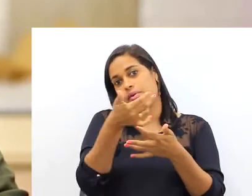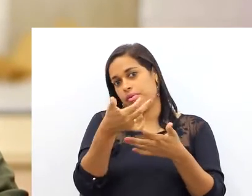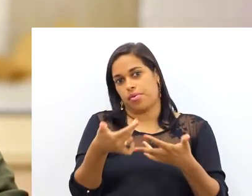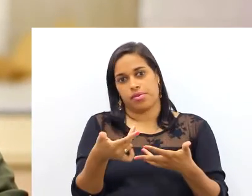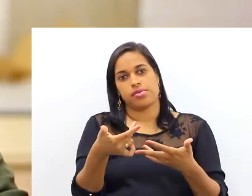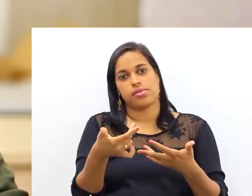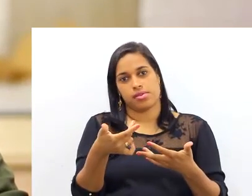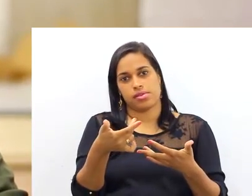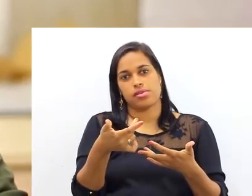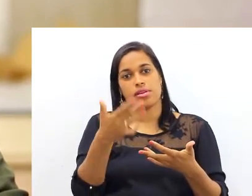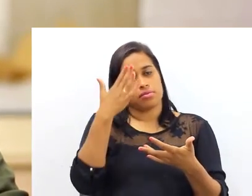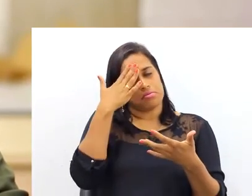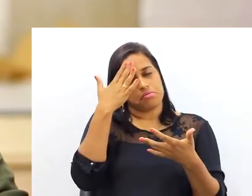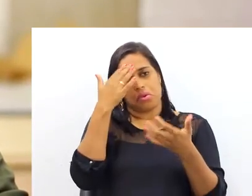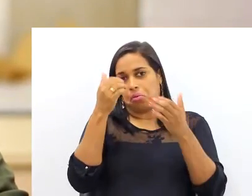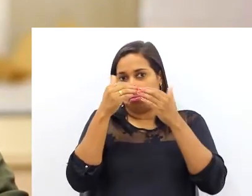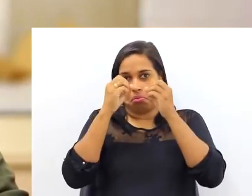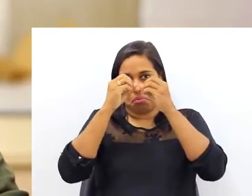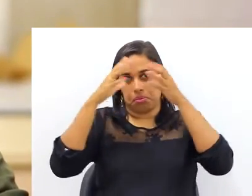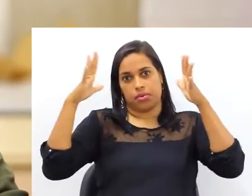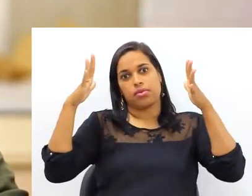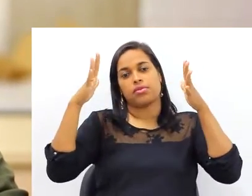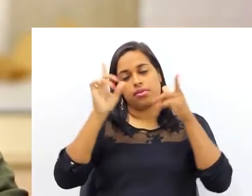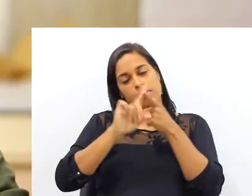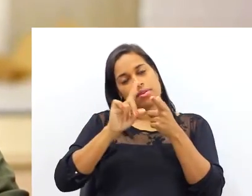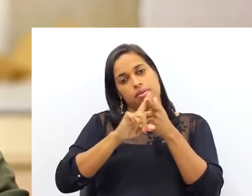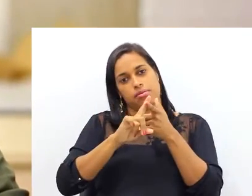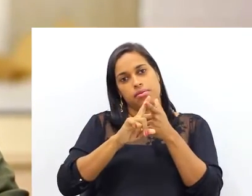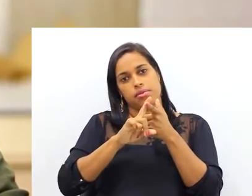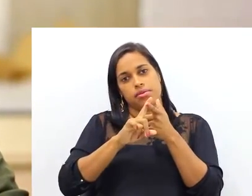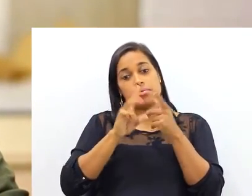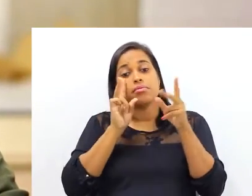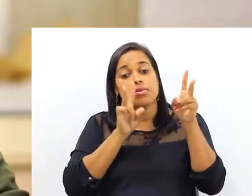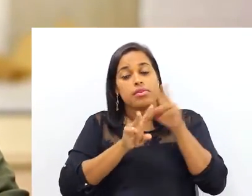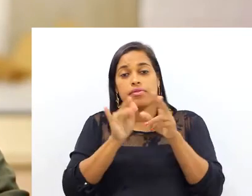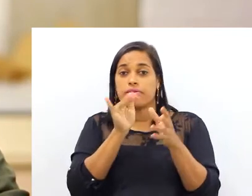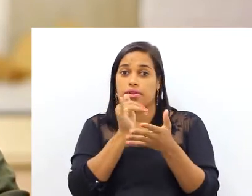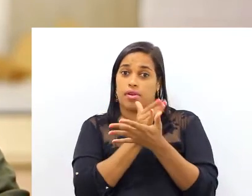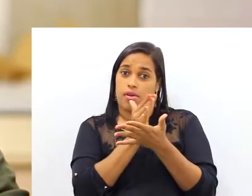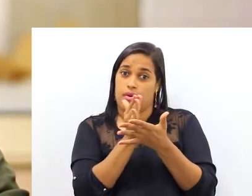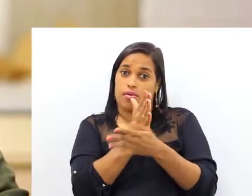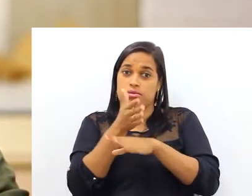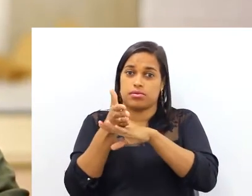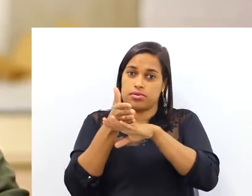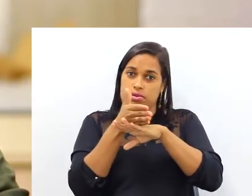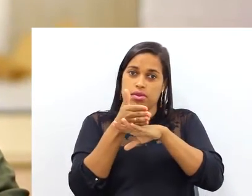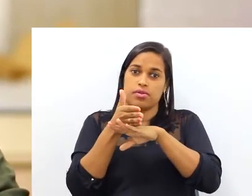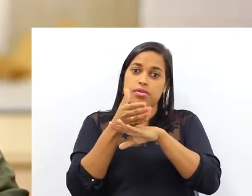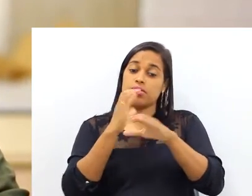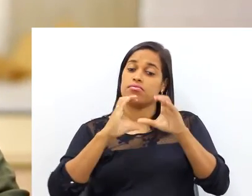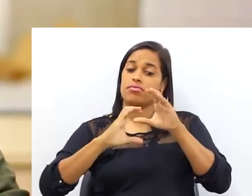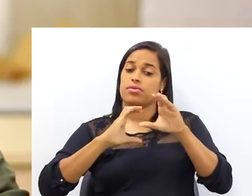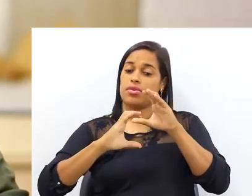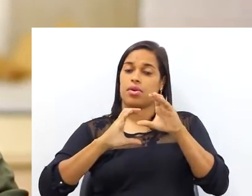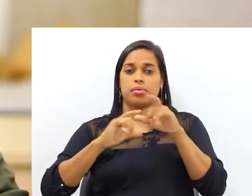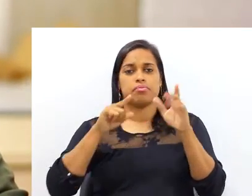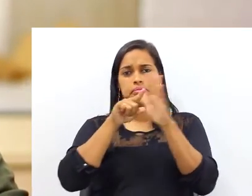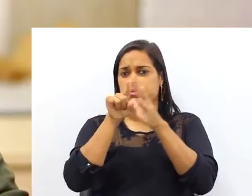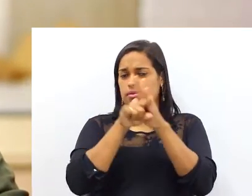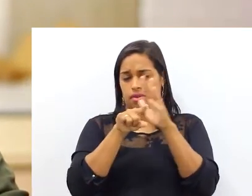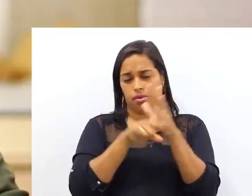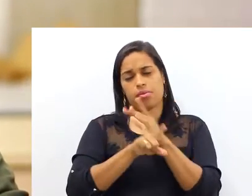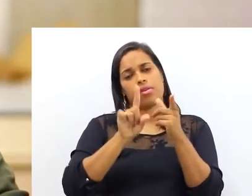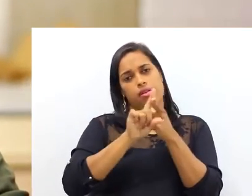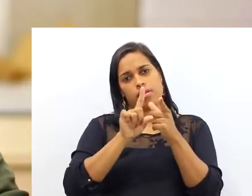rever algum ponto que não estiver claro. Vocês podem rever os vídeos e se